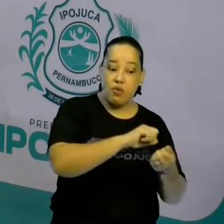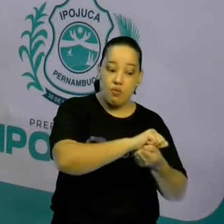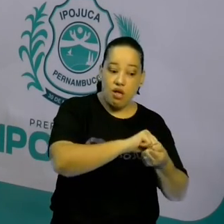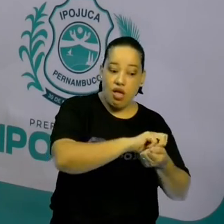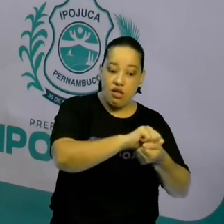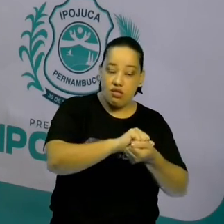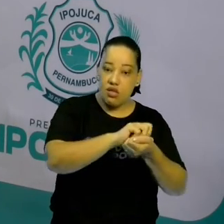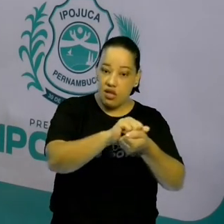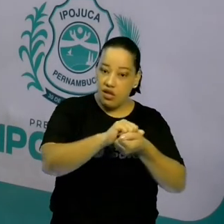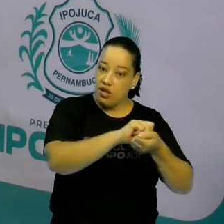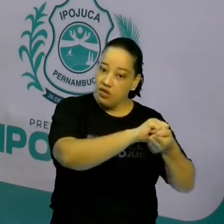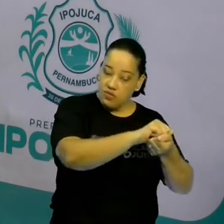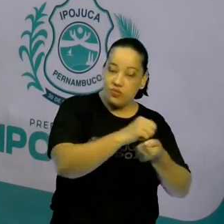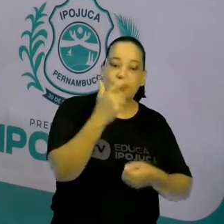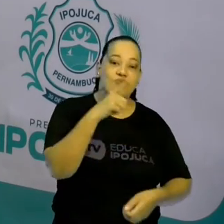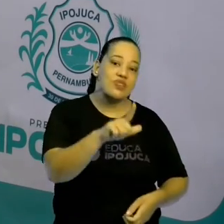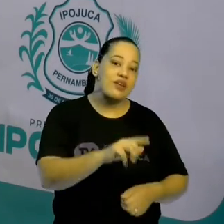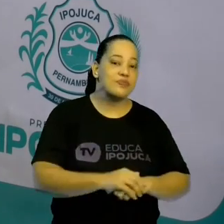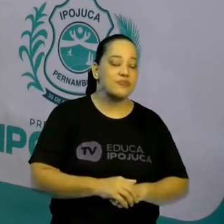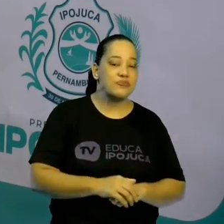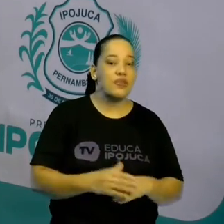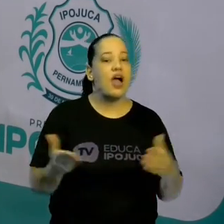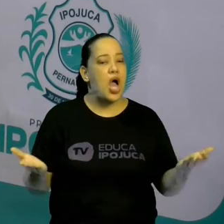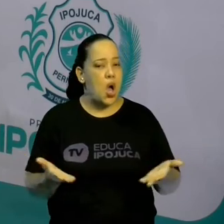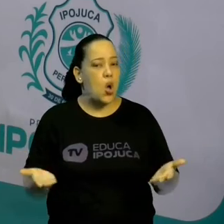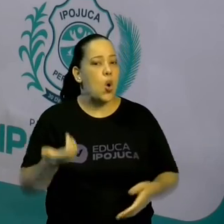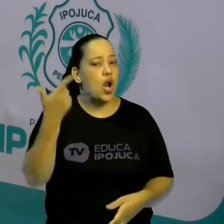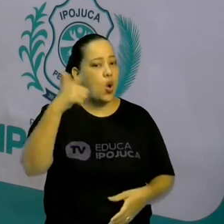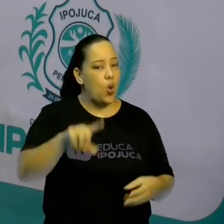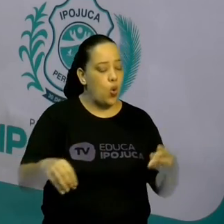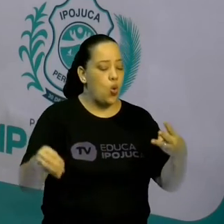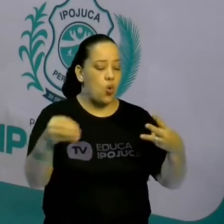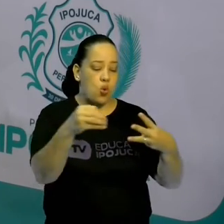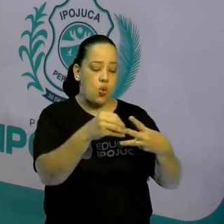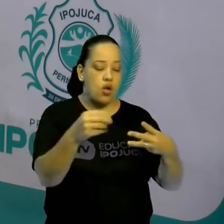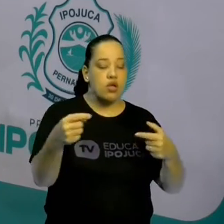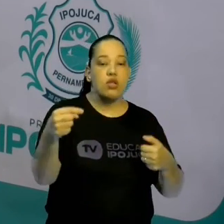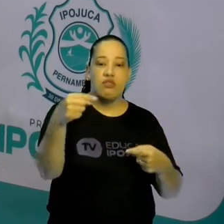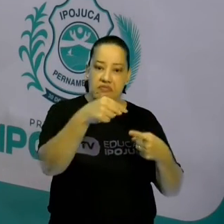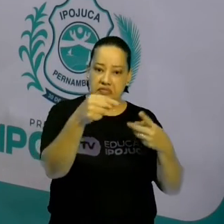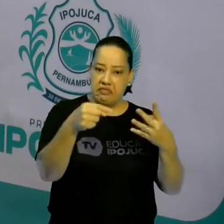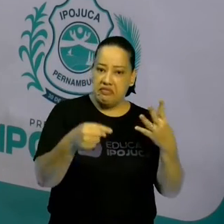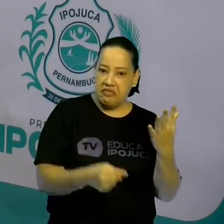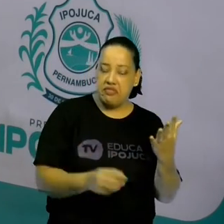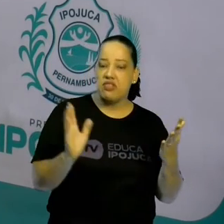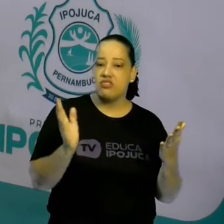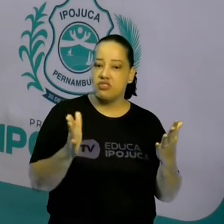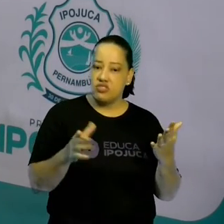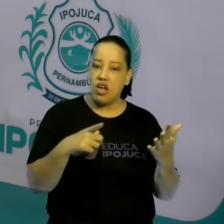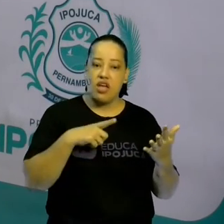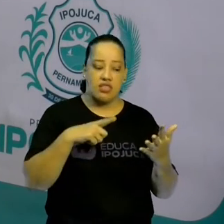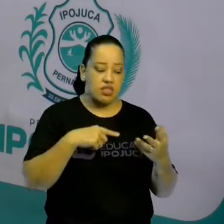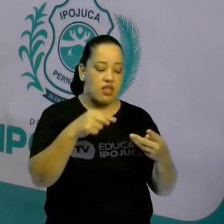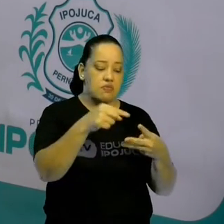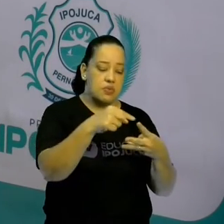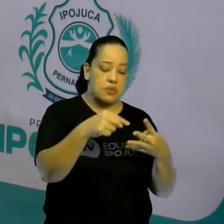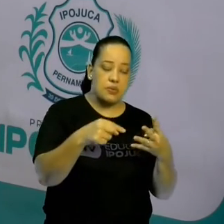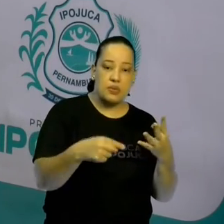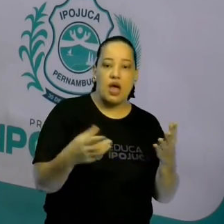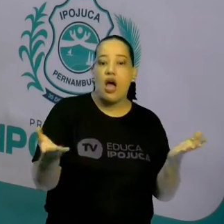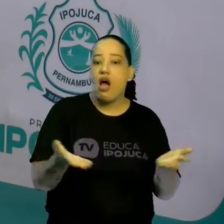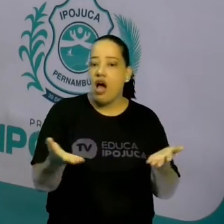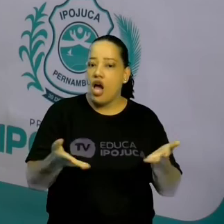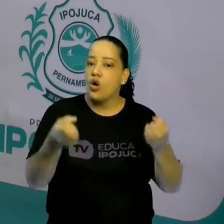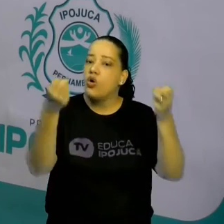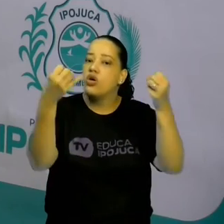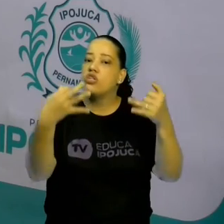E vamos então para a nossa última parte da célula. A gente já falou sobre a membrana plasmática, sobre o citoplasma. E